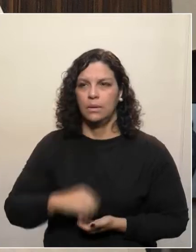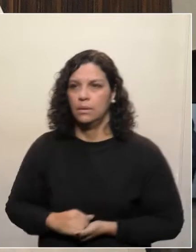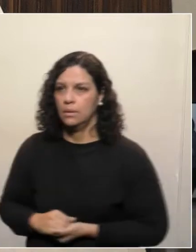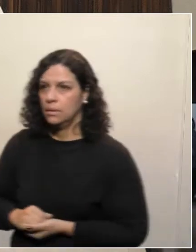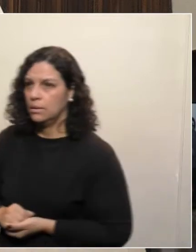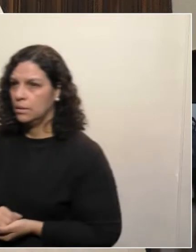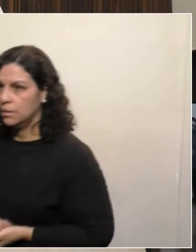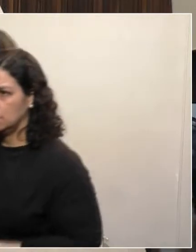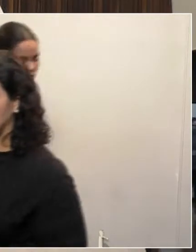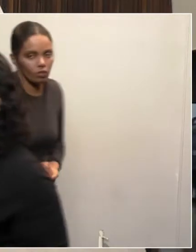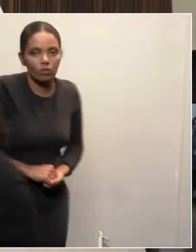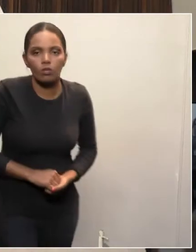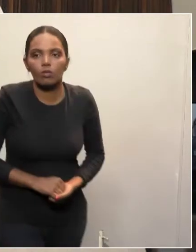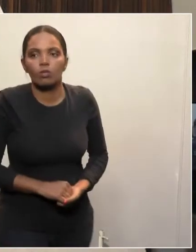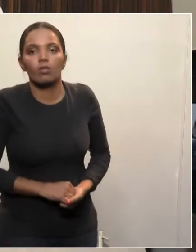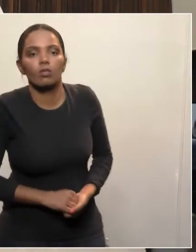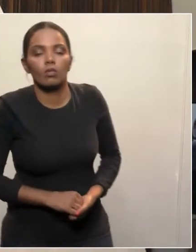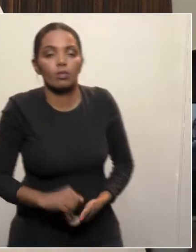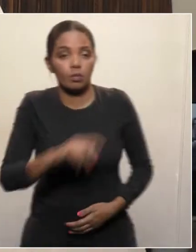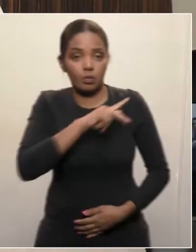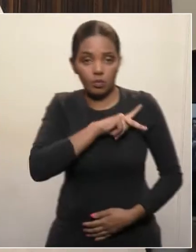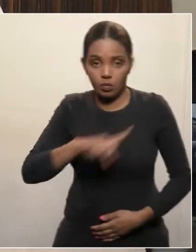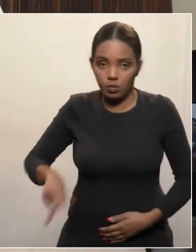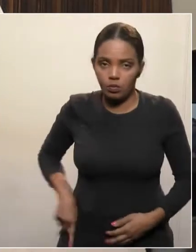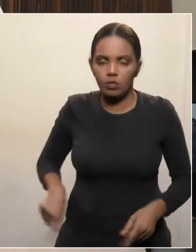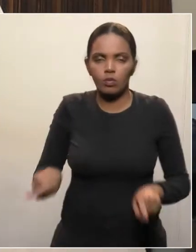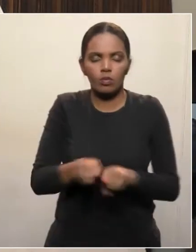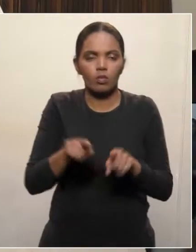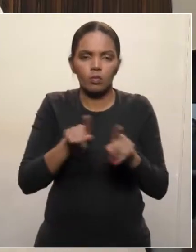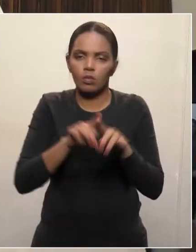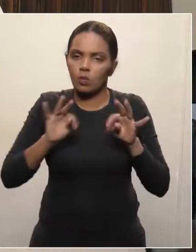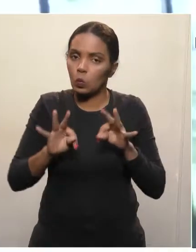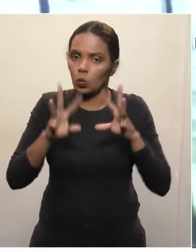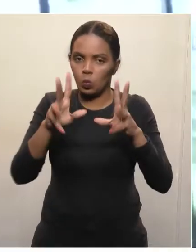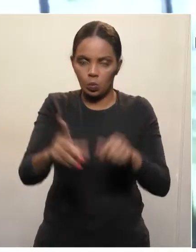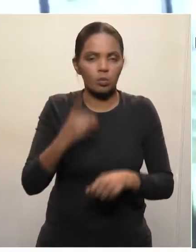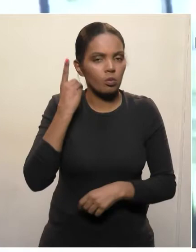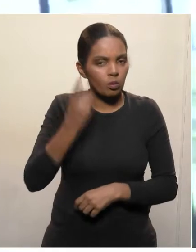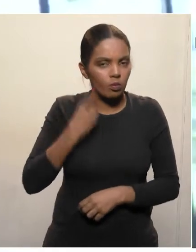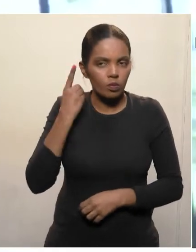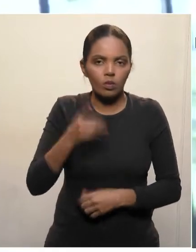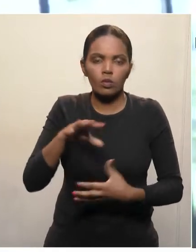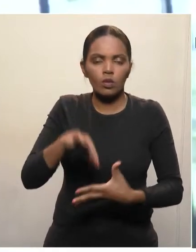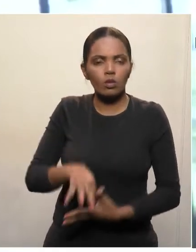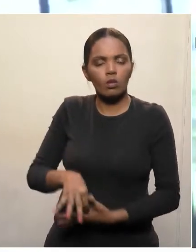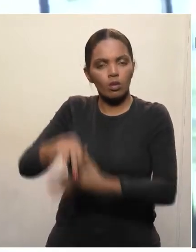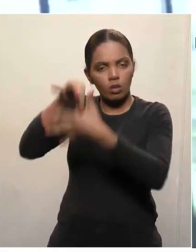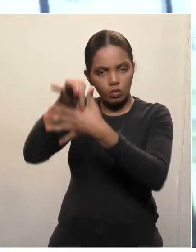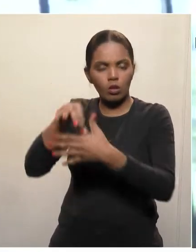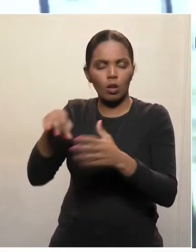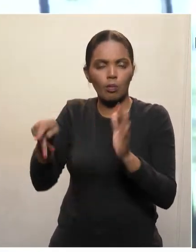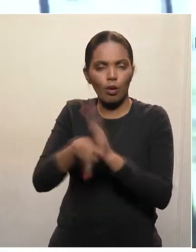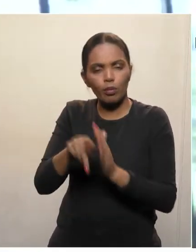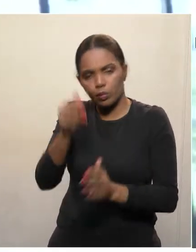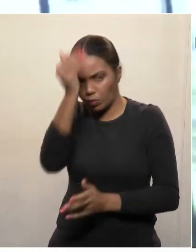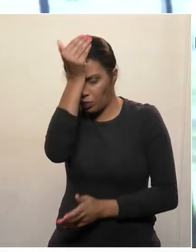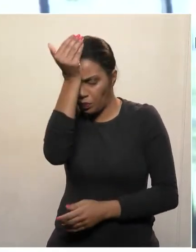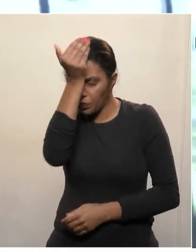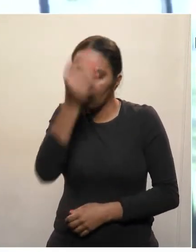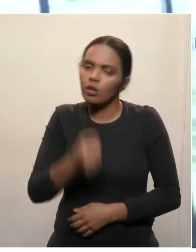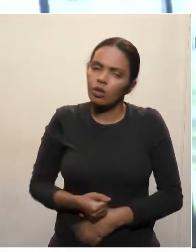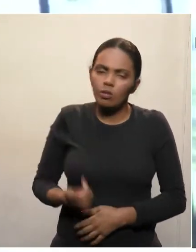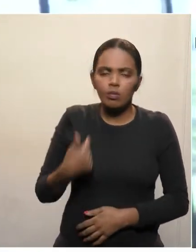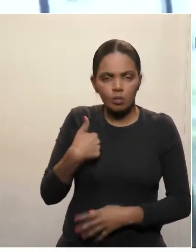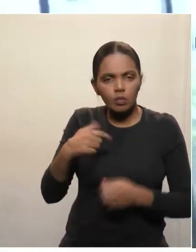Senhor presidente, senhores deputados, nosso líder Hussein, eu fiz um requerimento